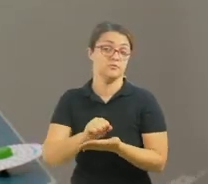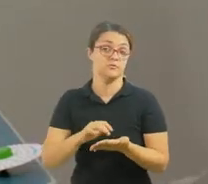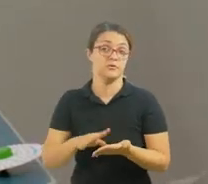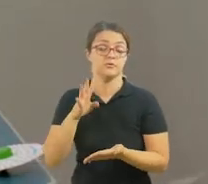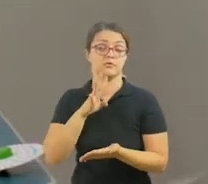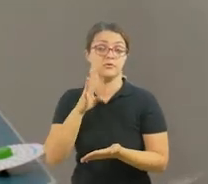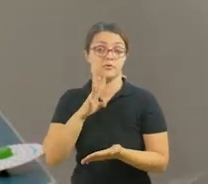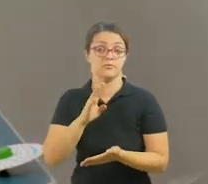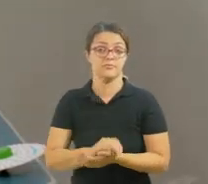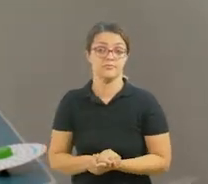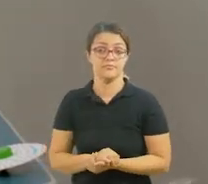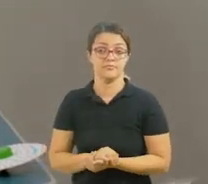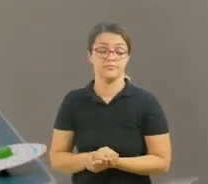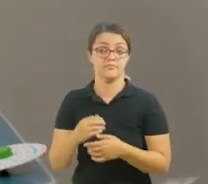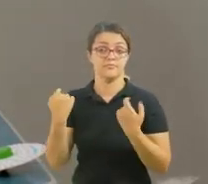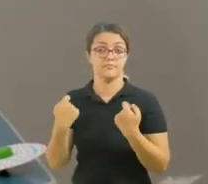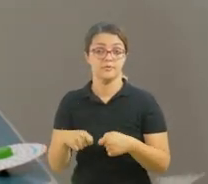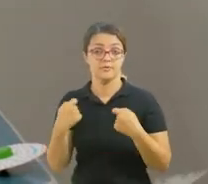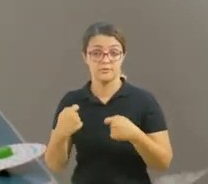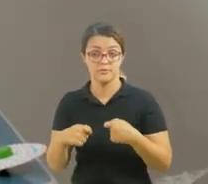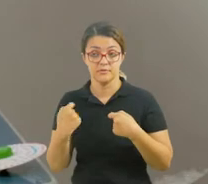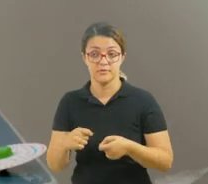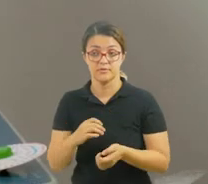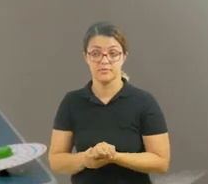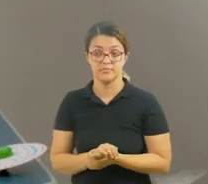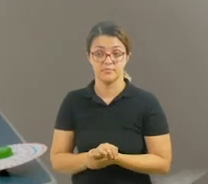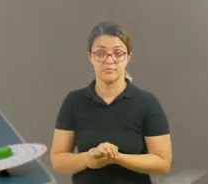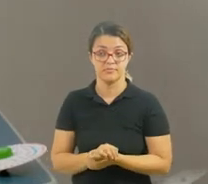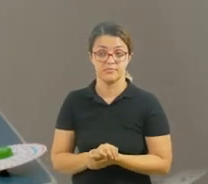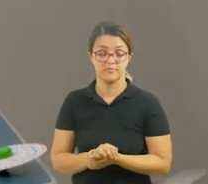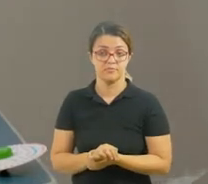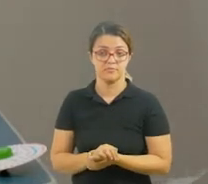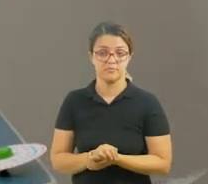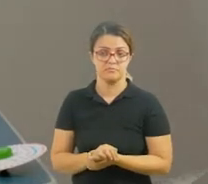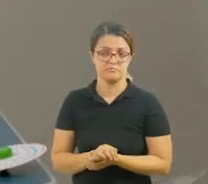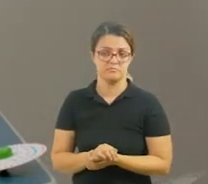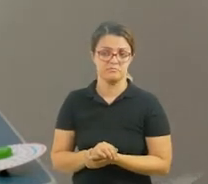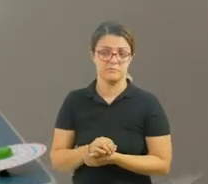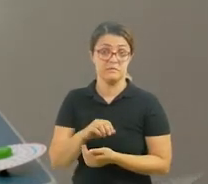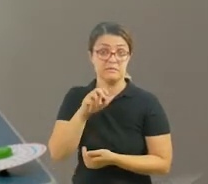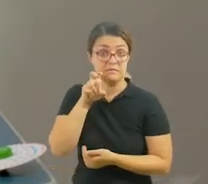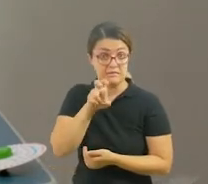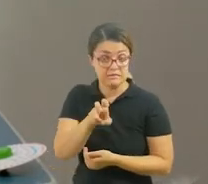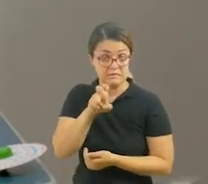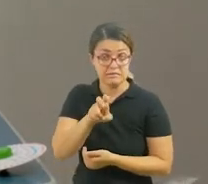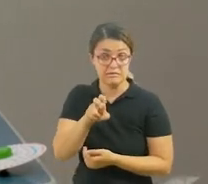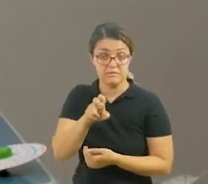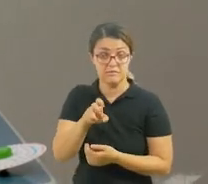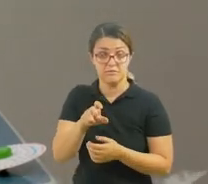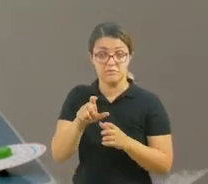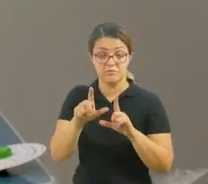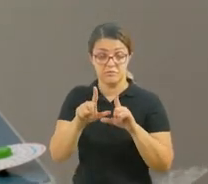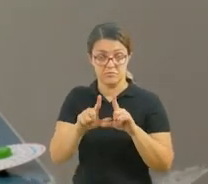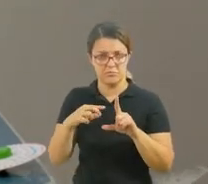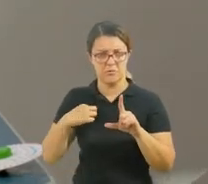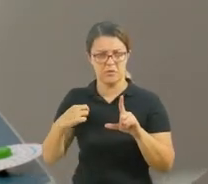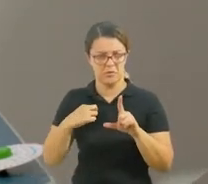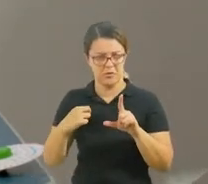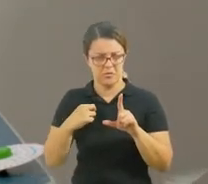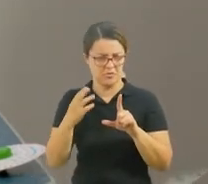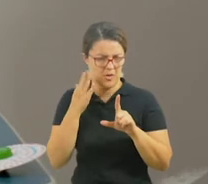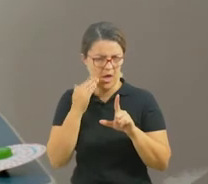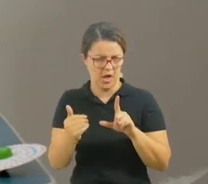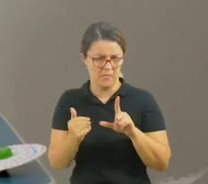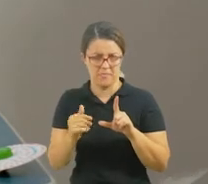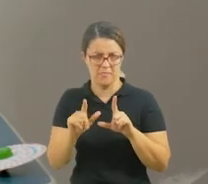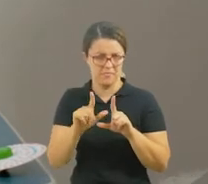muito legal. Vocês vão precisar de um pedacinho, ou não, cinco pedacinhos, tá? De paninho. Peça